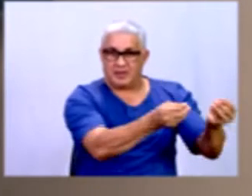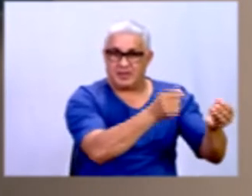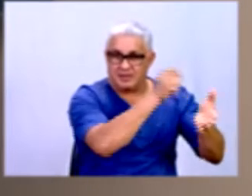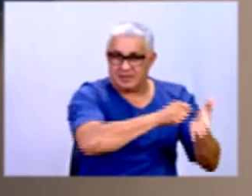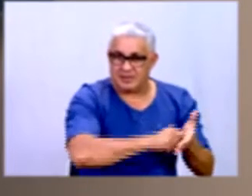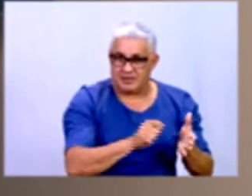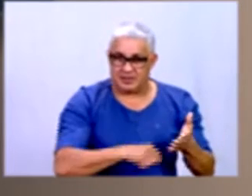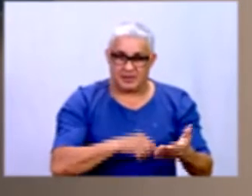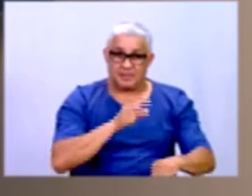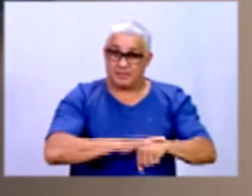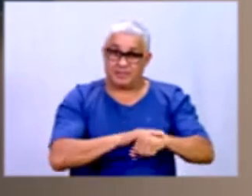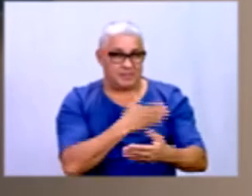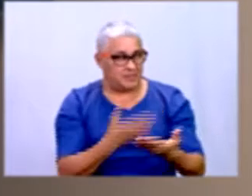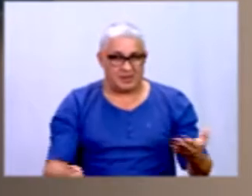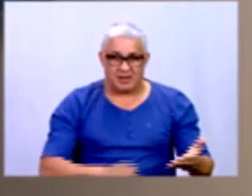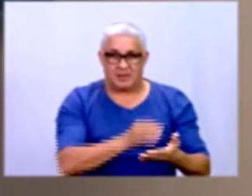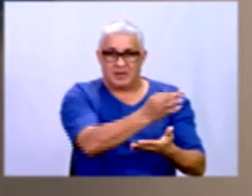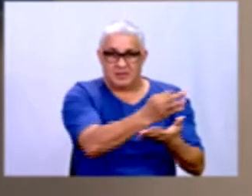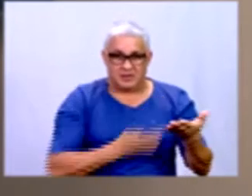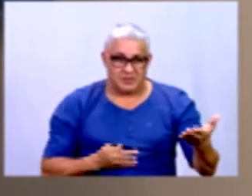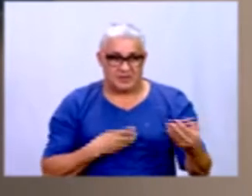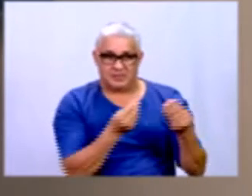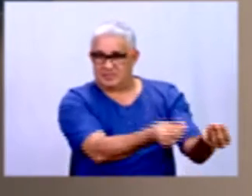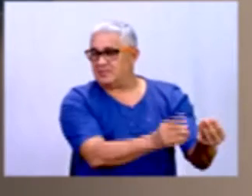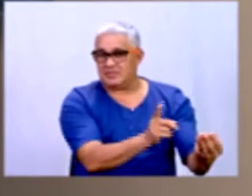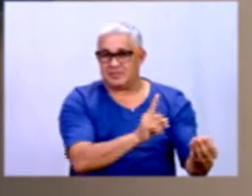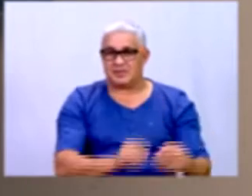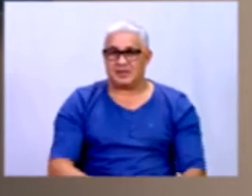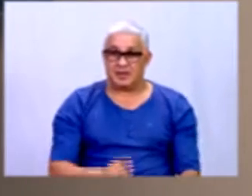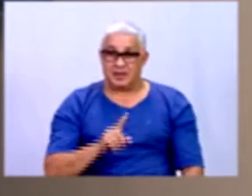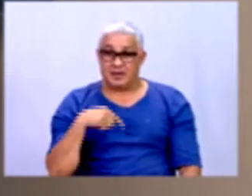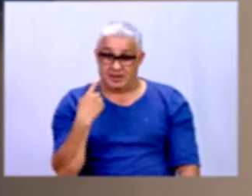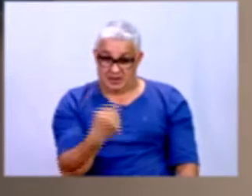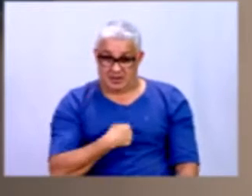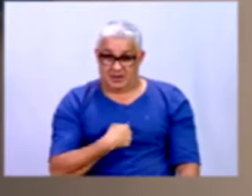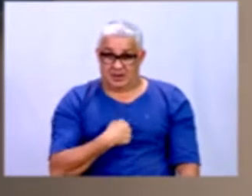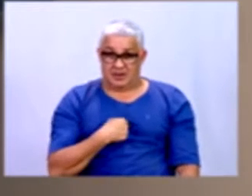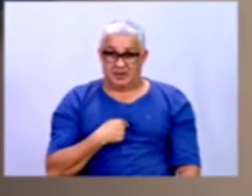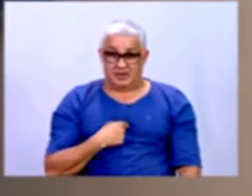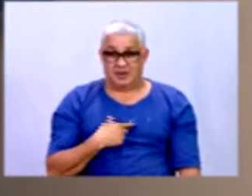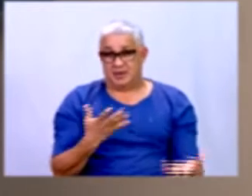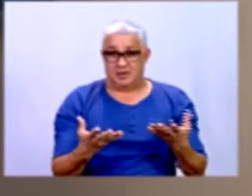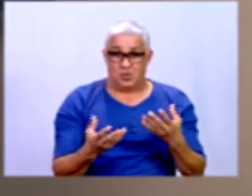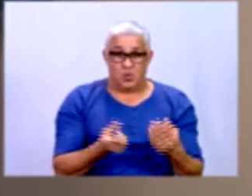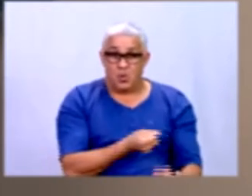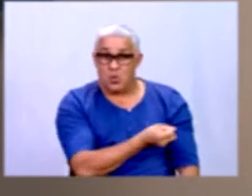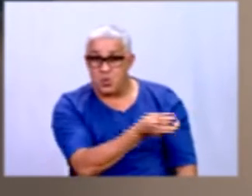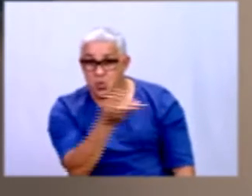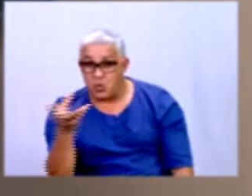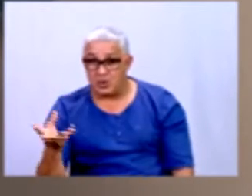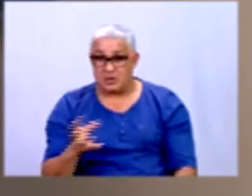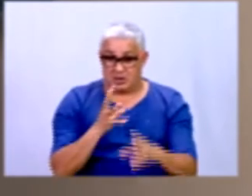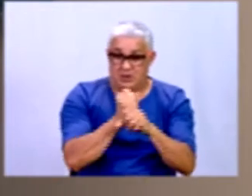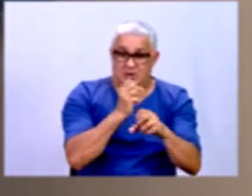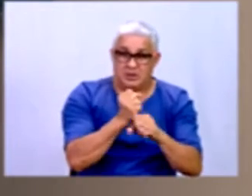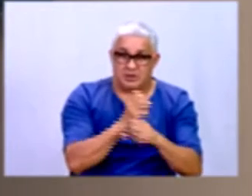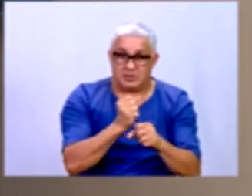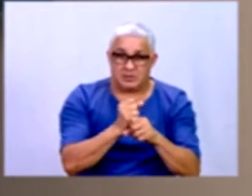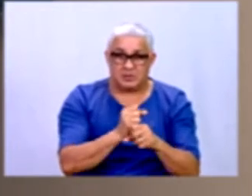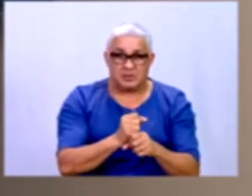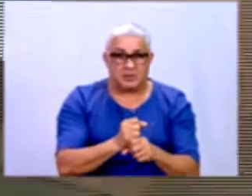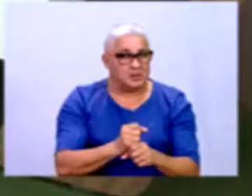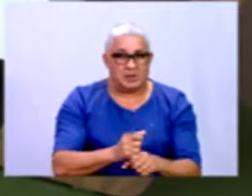Ninguém vai perder tempo fazendo um texto para a gente. E depois para a gente mensurar isso é praticamente